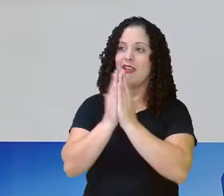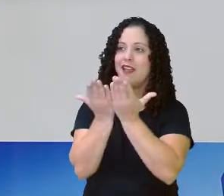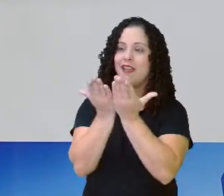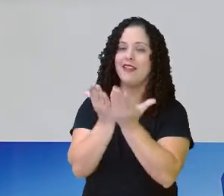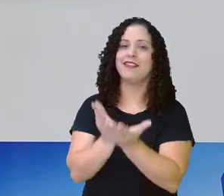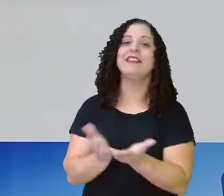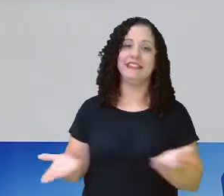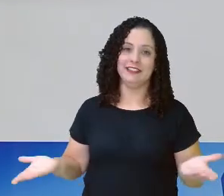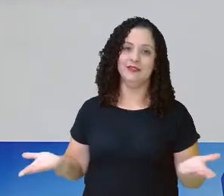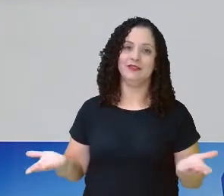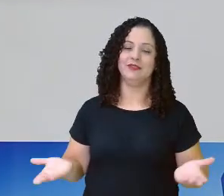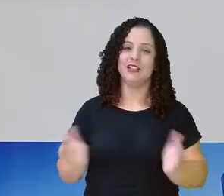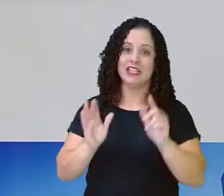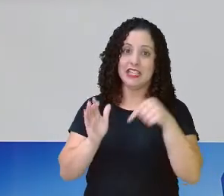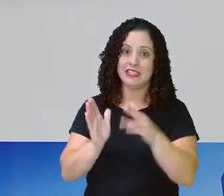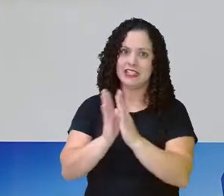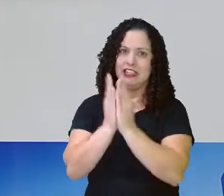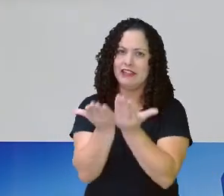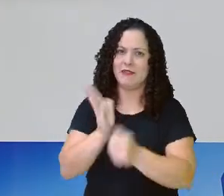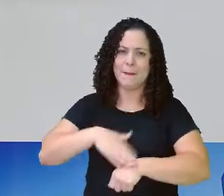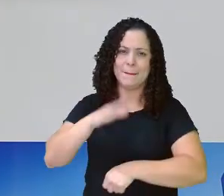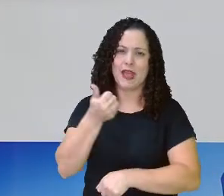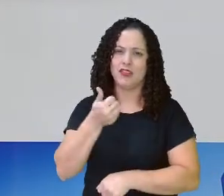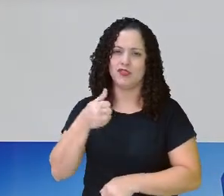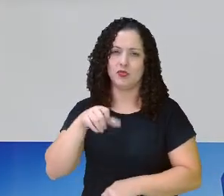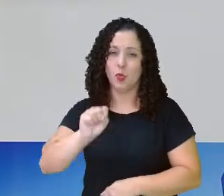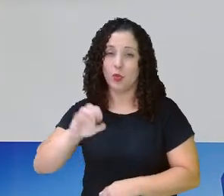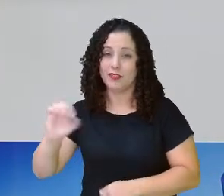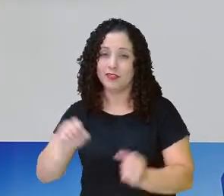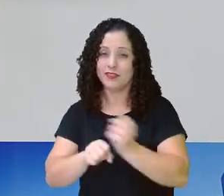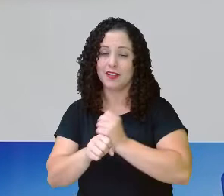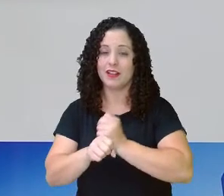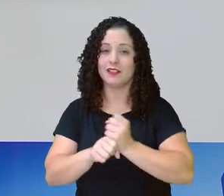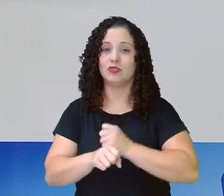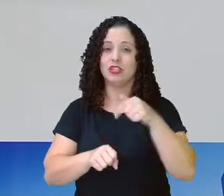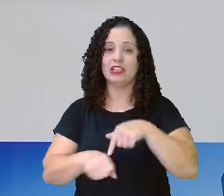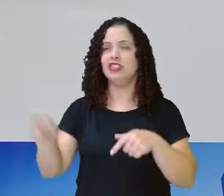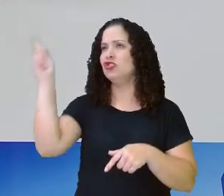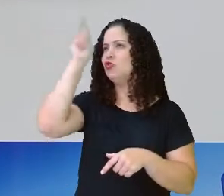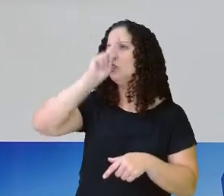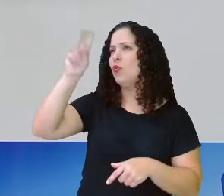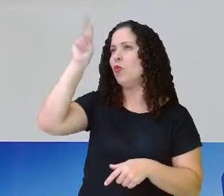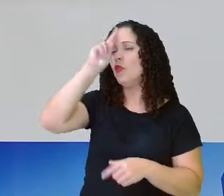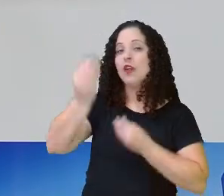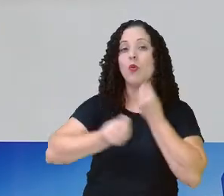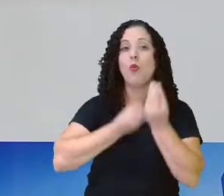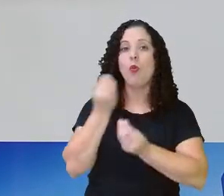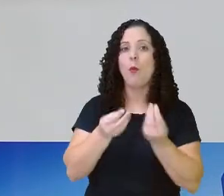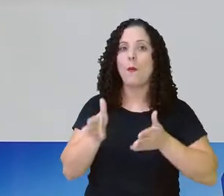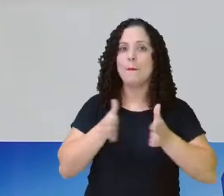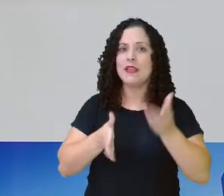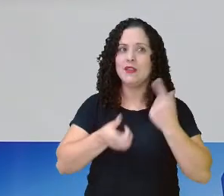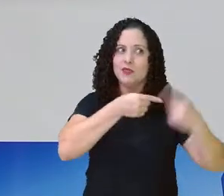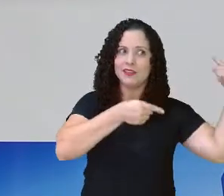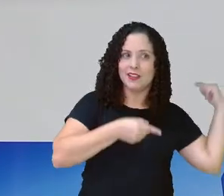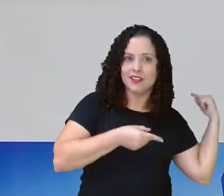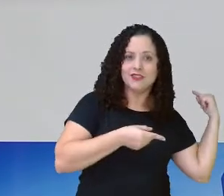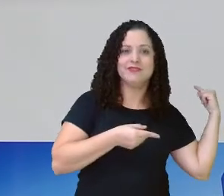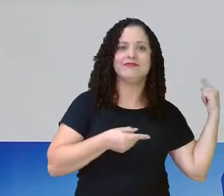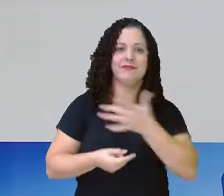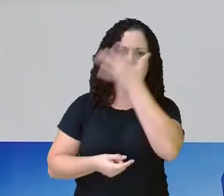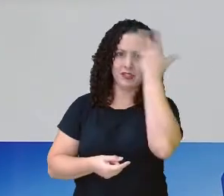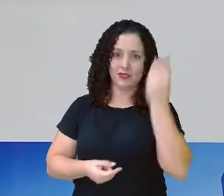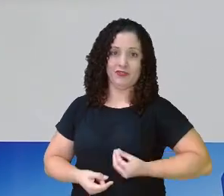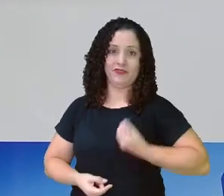lido. Um livro que tem mais de 80 anos. Ele é uma fonte histórica de como as pessoas viviam naquela época, tá?